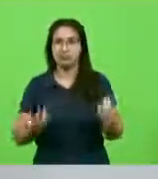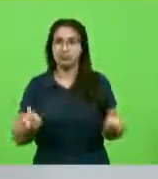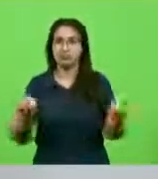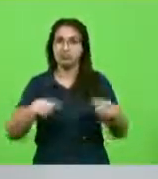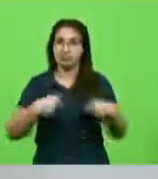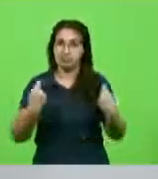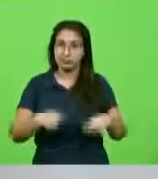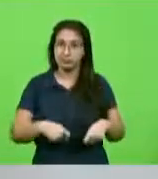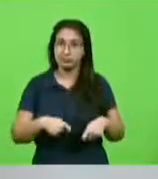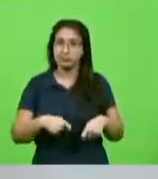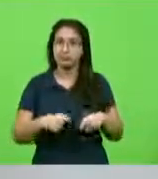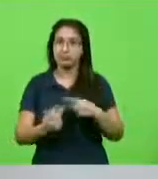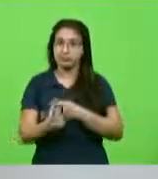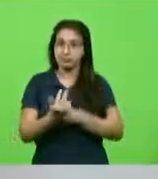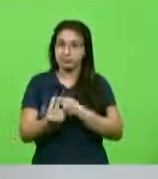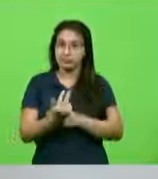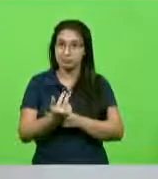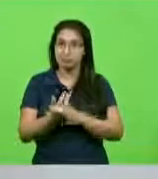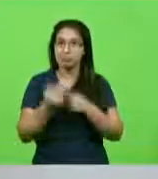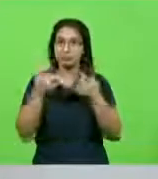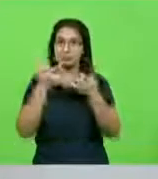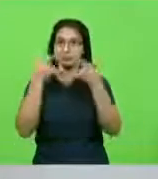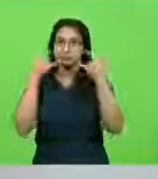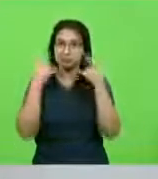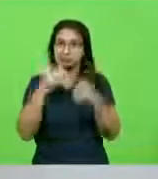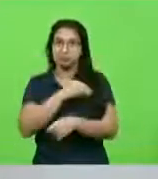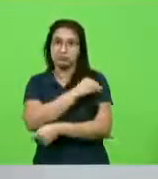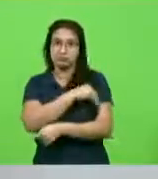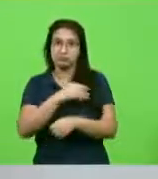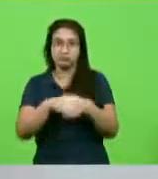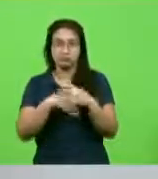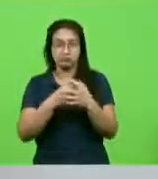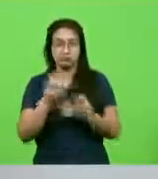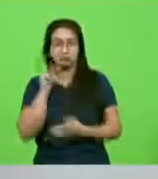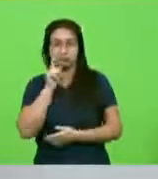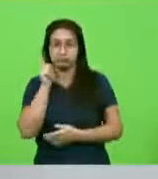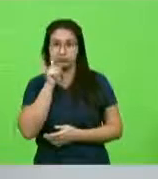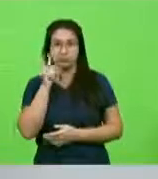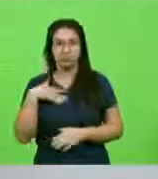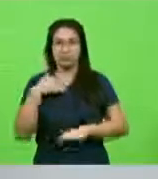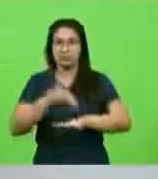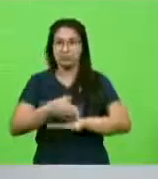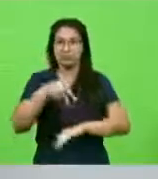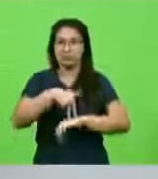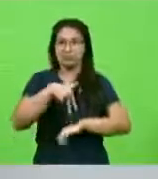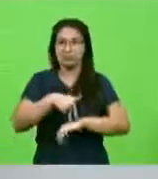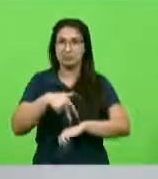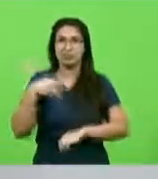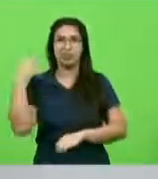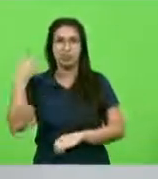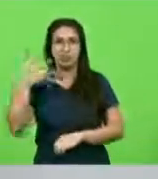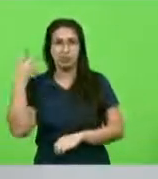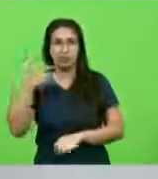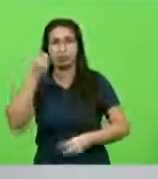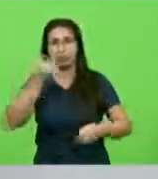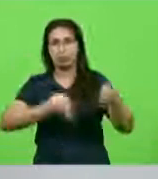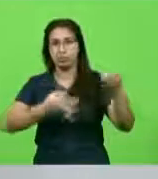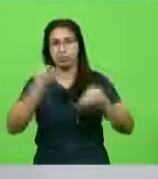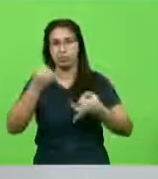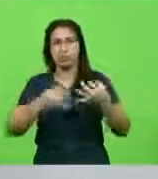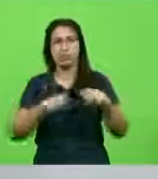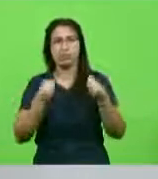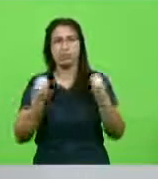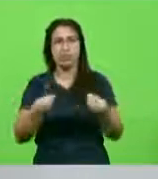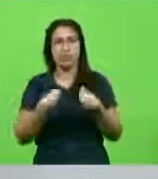protocolos de saúde. Eu estou cansado de vir à tribuna todo dia aqui e Vossa Excelência também para essa